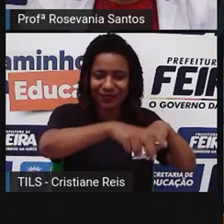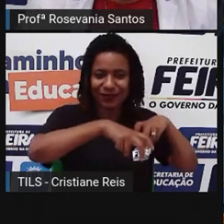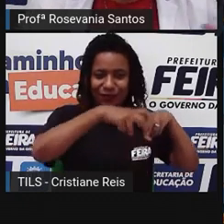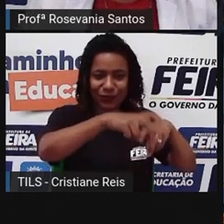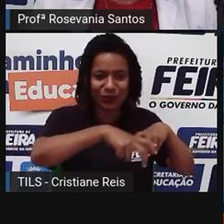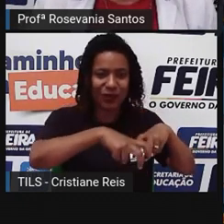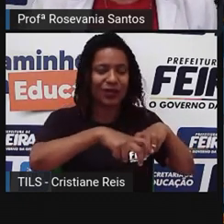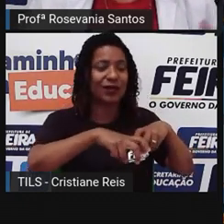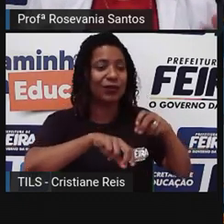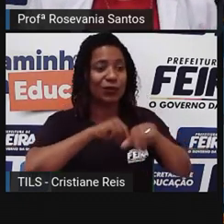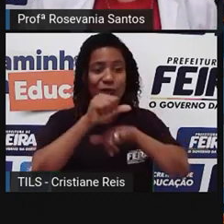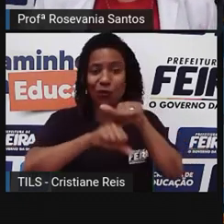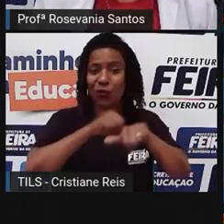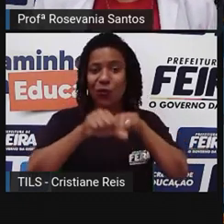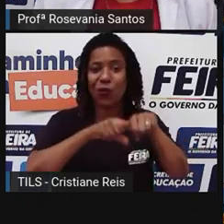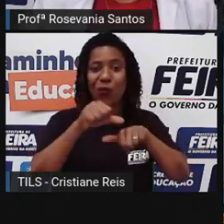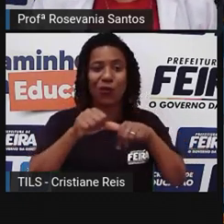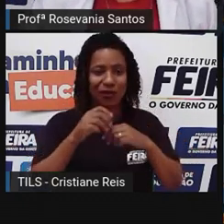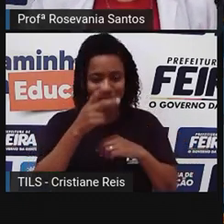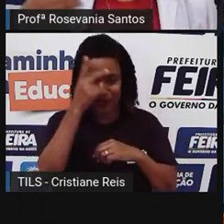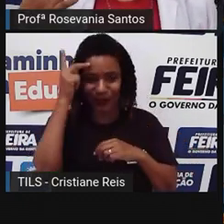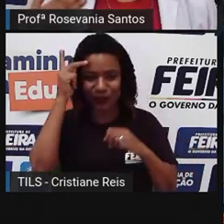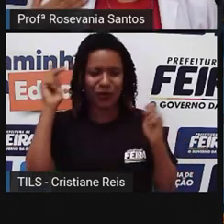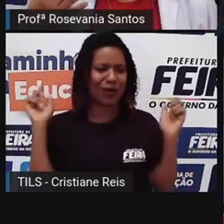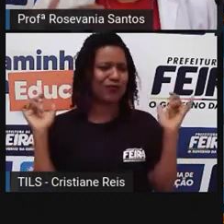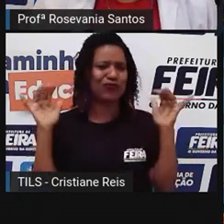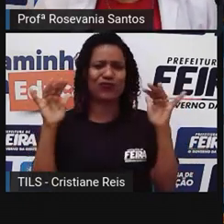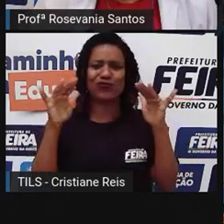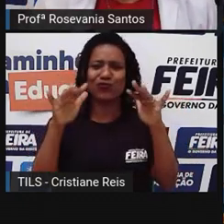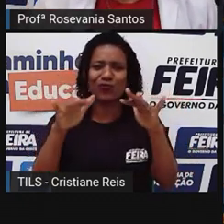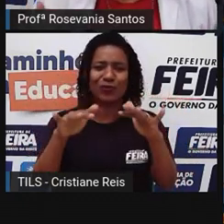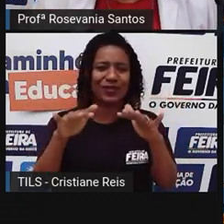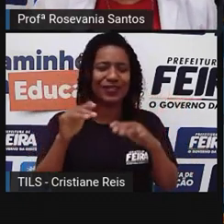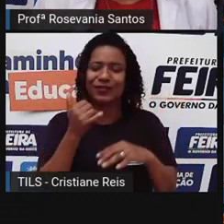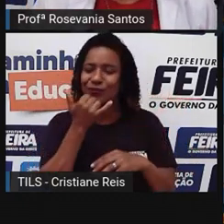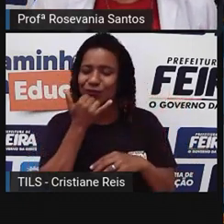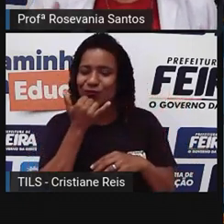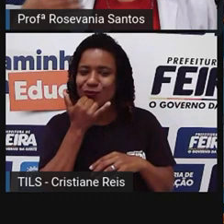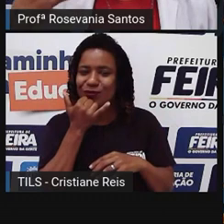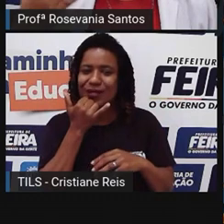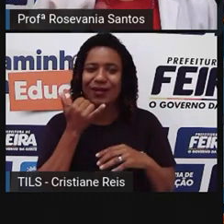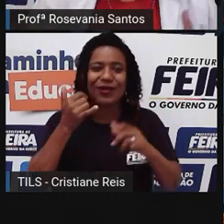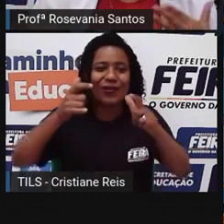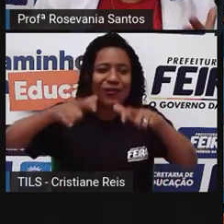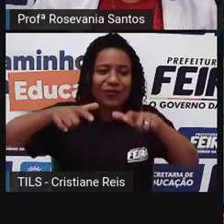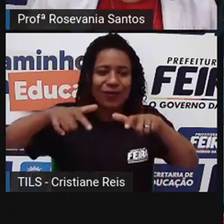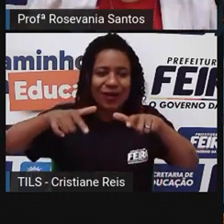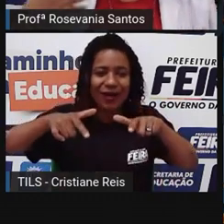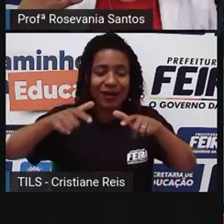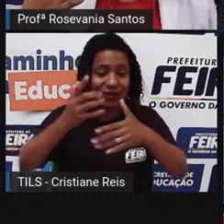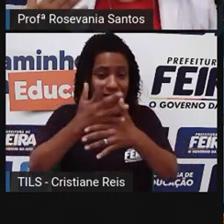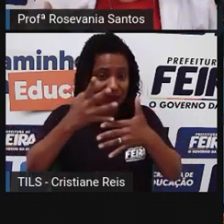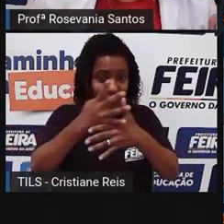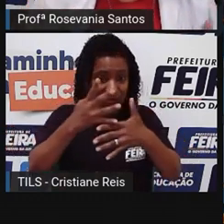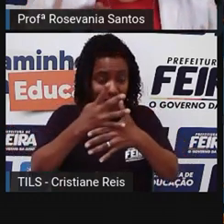vamos dizer assim, a chamar o povo para o espaço rural, cada, desculpem, para o espaço urbano, cada vez mais